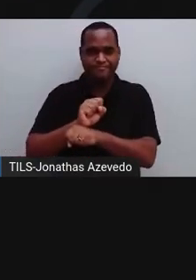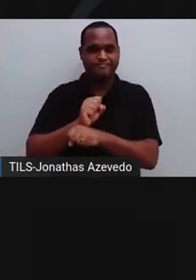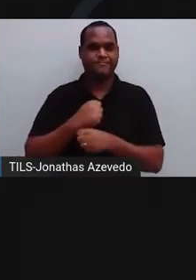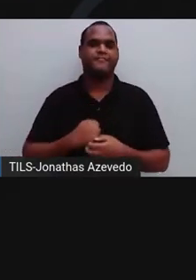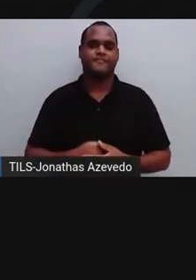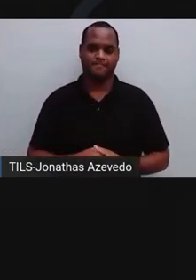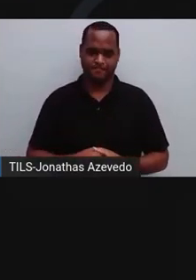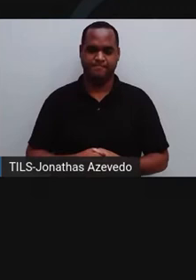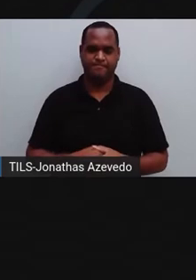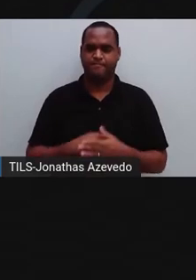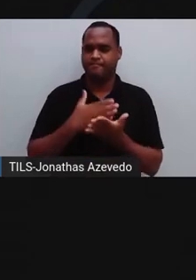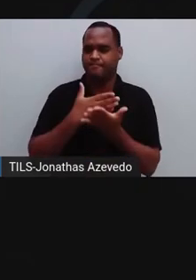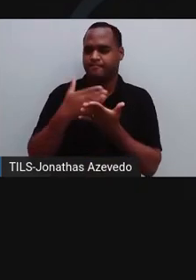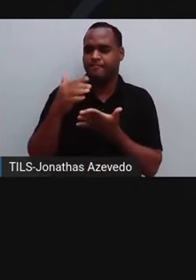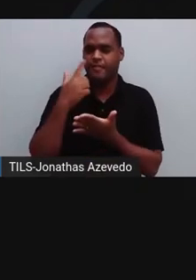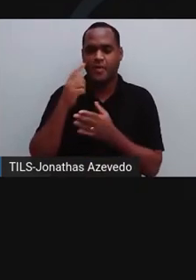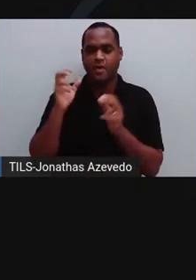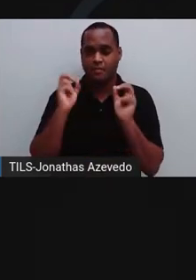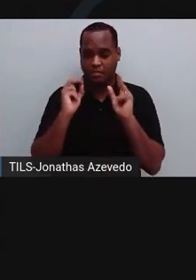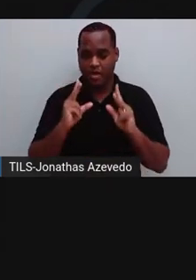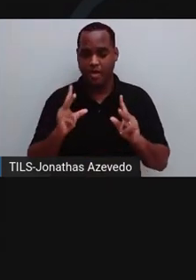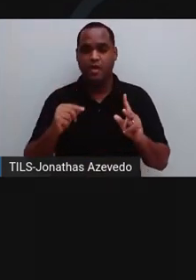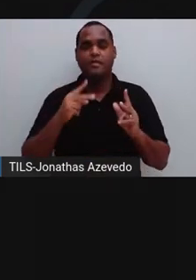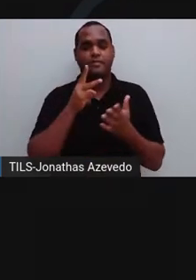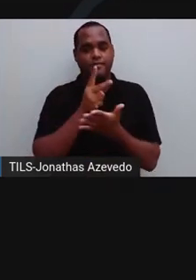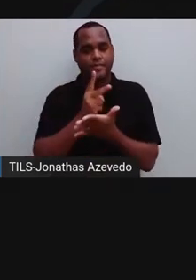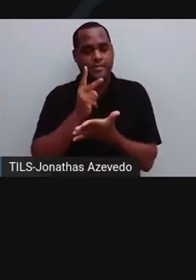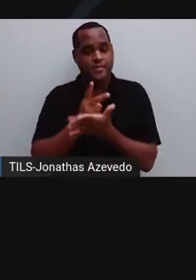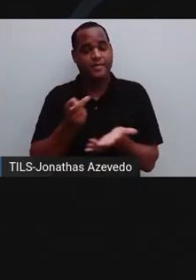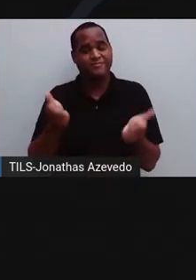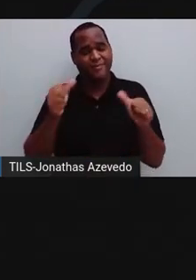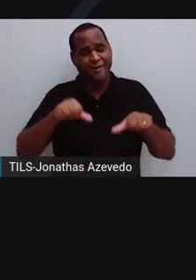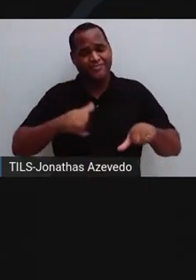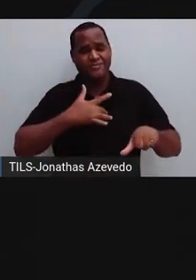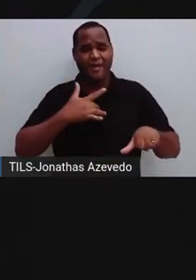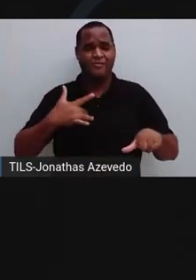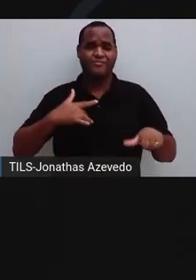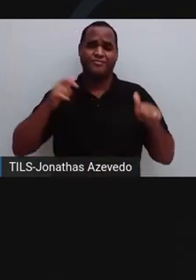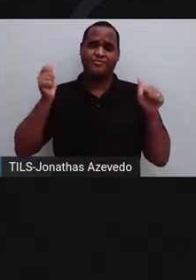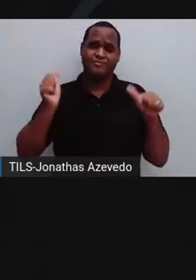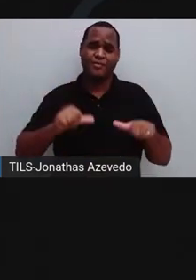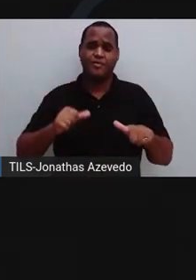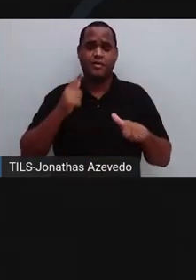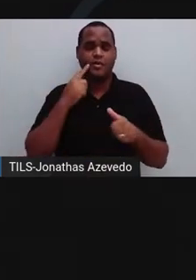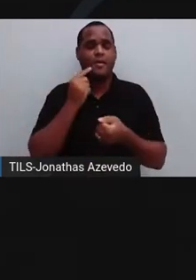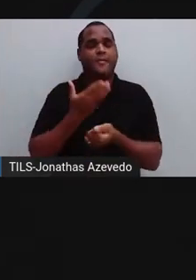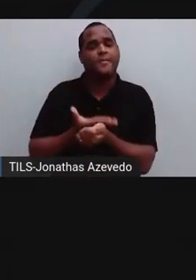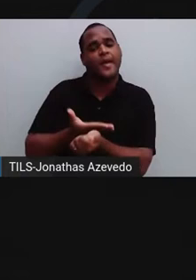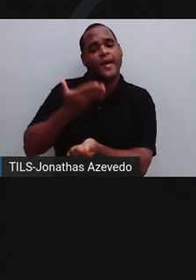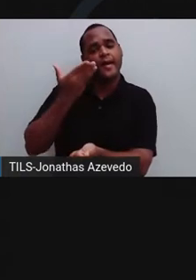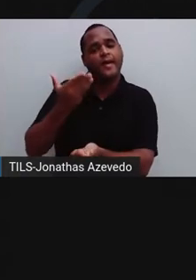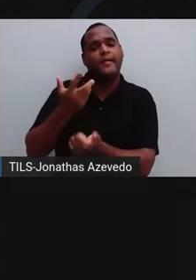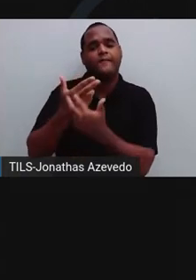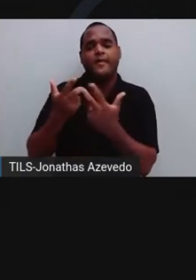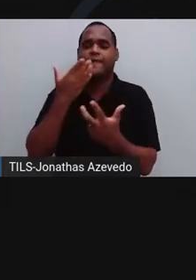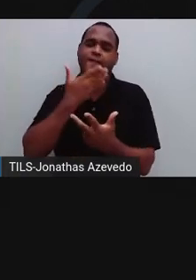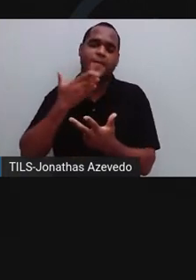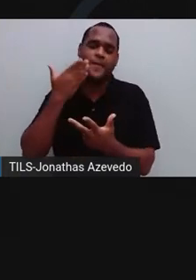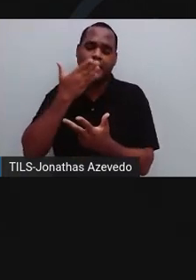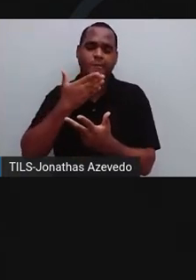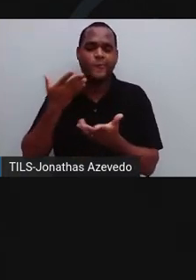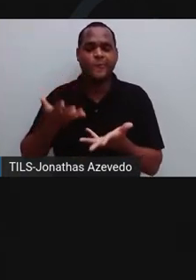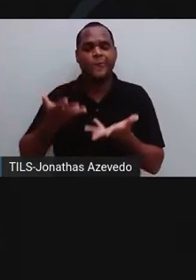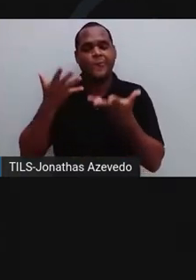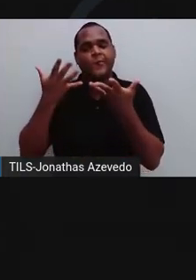Quando esse estado de alerta persiste, prejudica a nossa saúde. Causando pressão alta, excesso de açúcar no sangue e